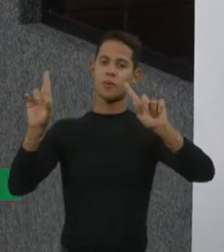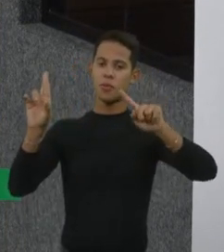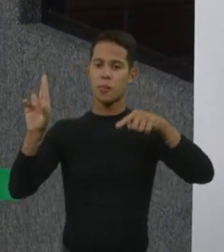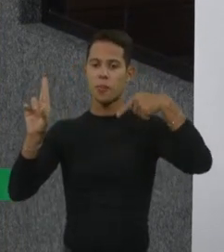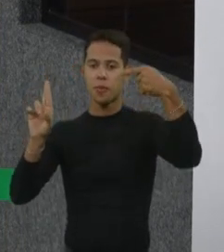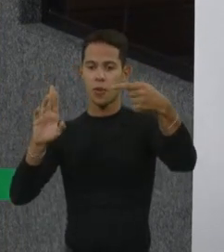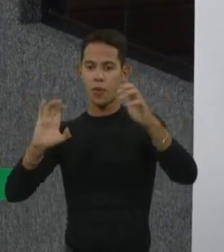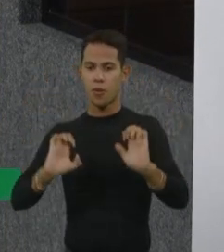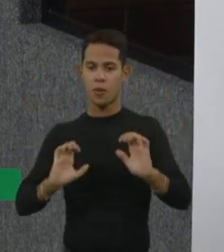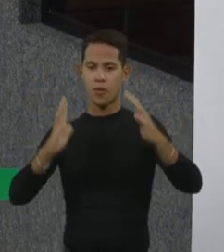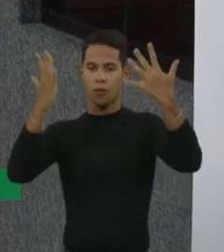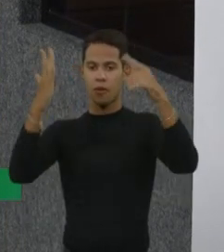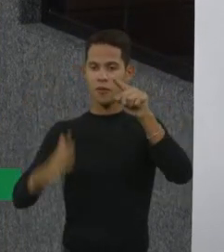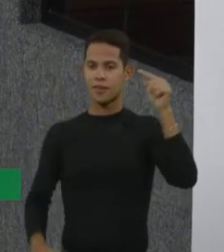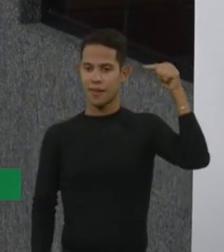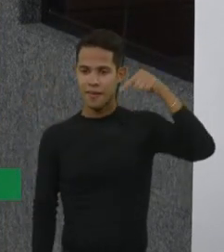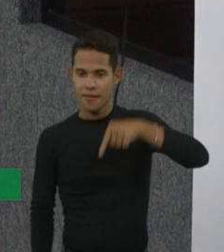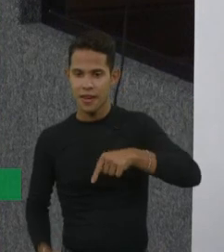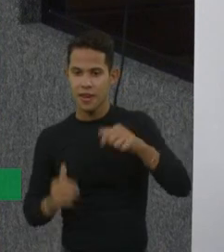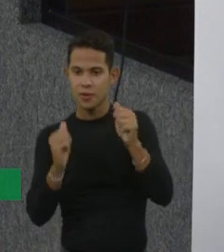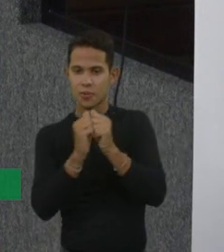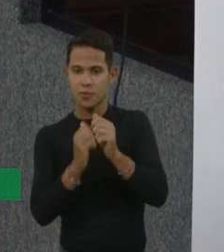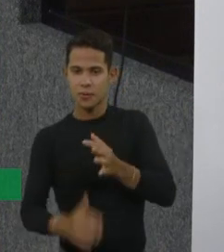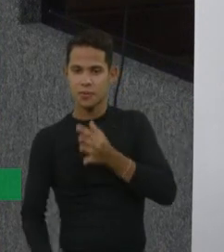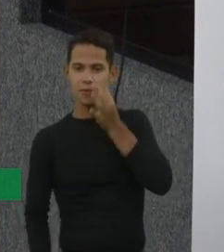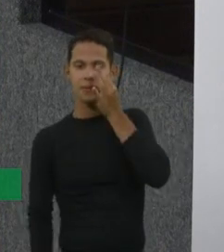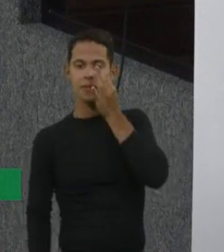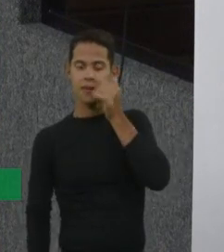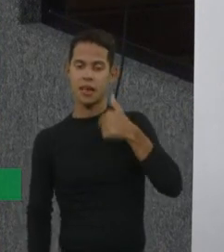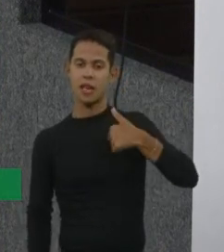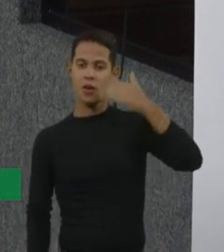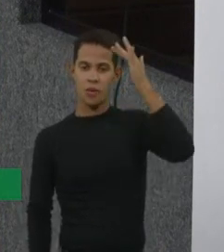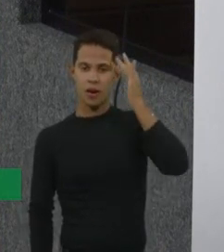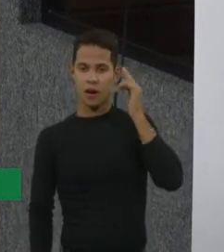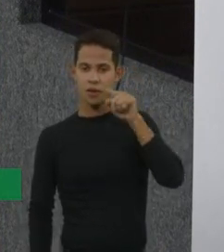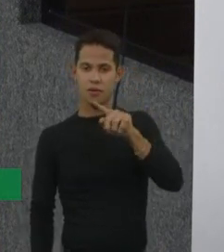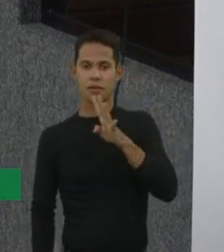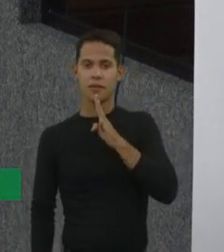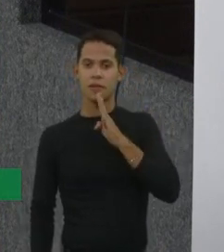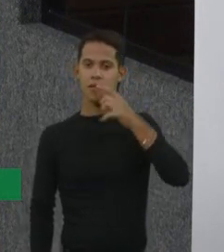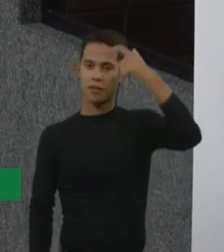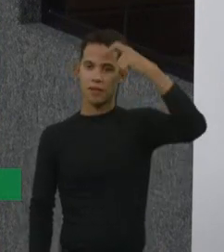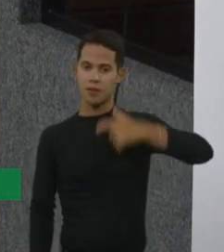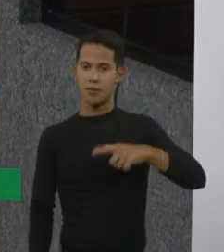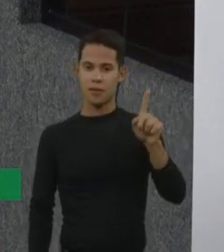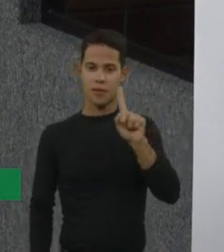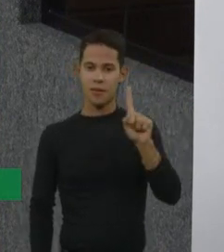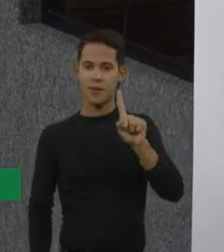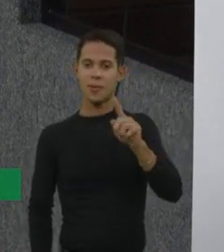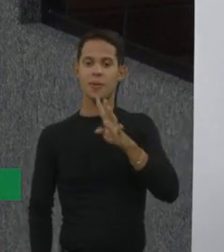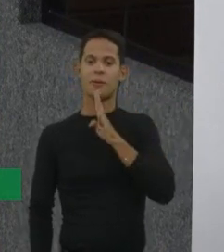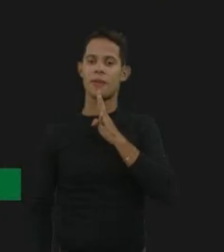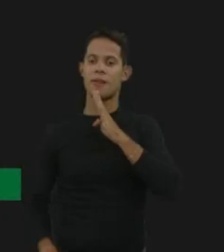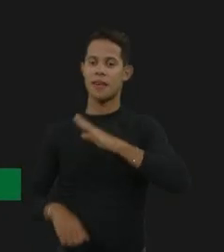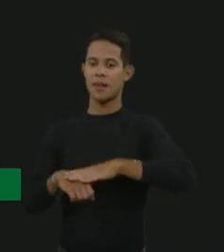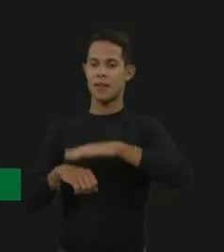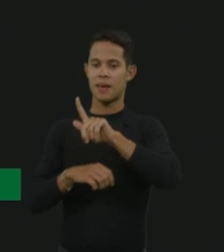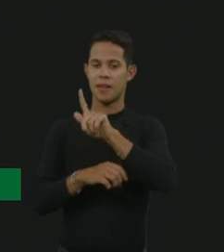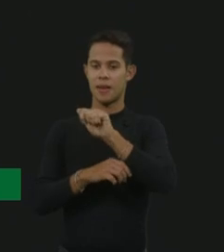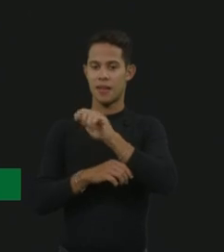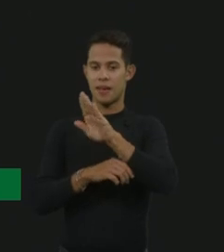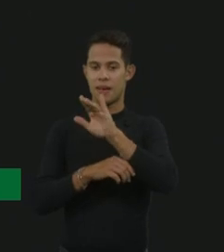a senhora esteja conosco. Acho que você não me conhece, conhece mais a Gabi, porque ela incomodou mais você do que eu, né?